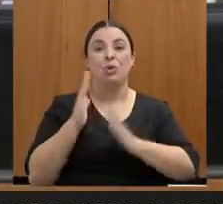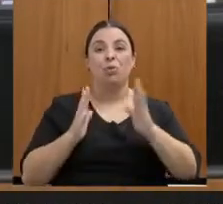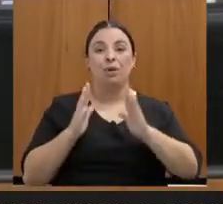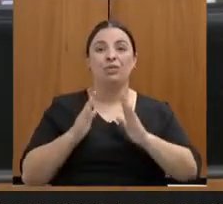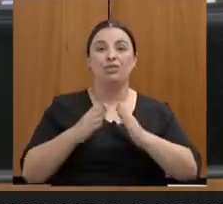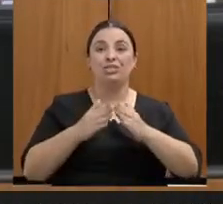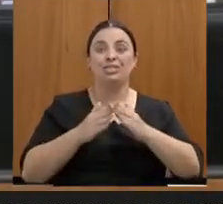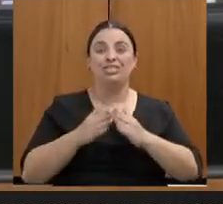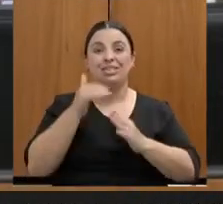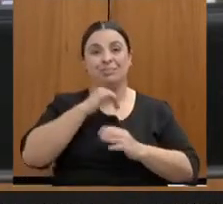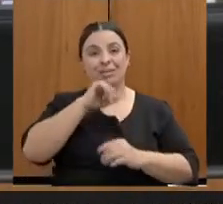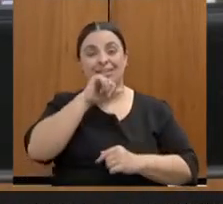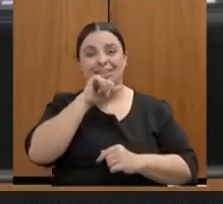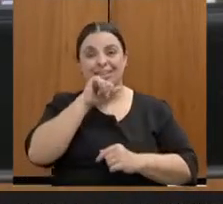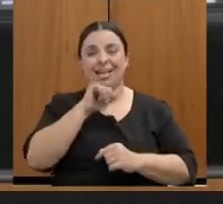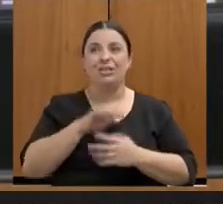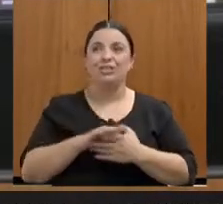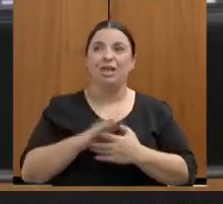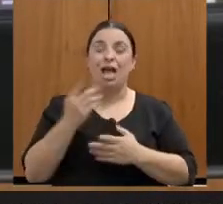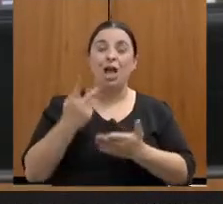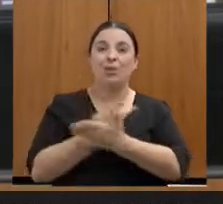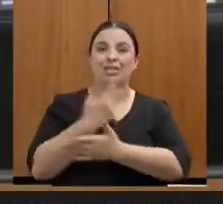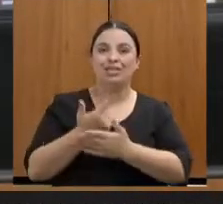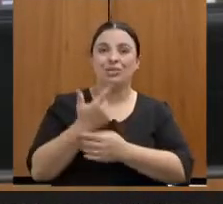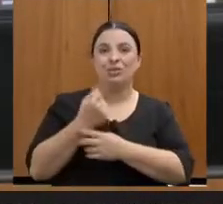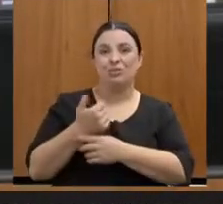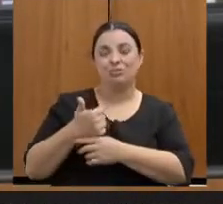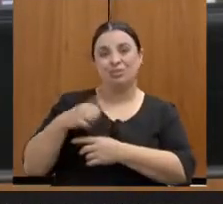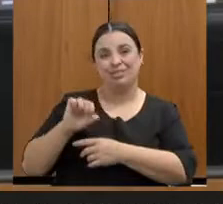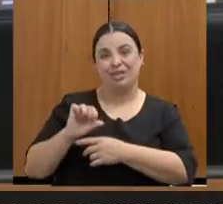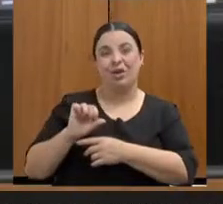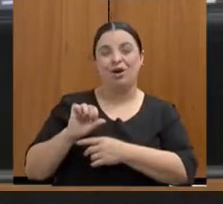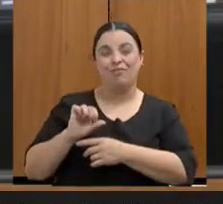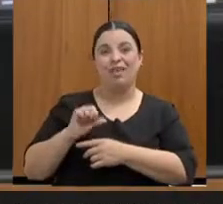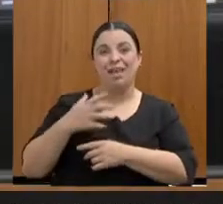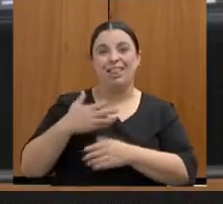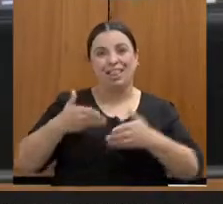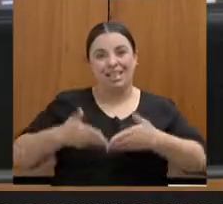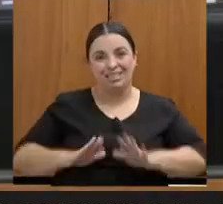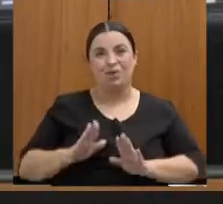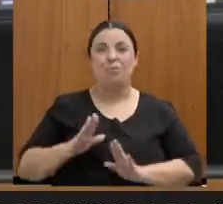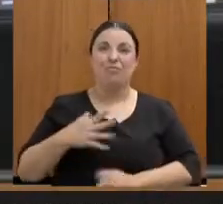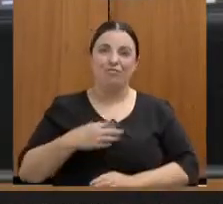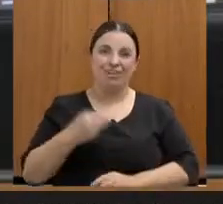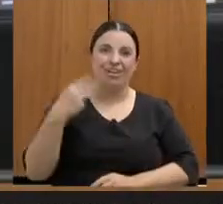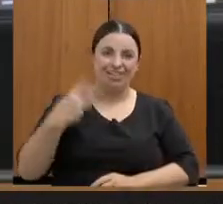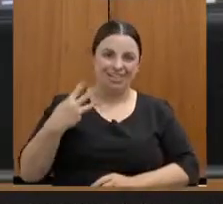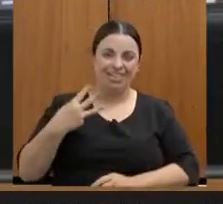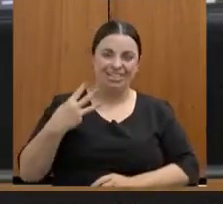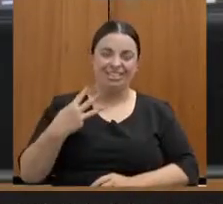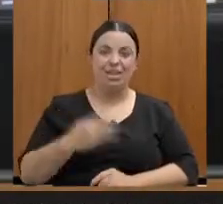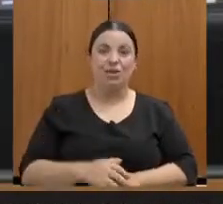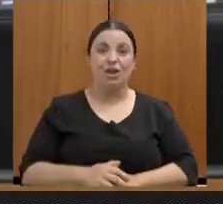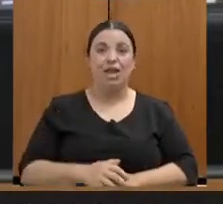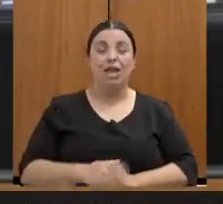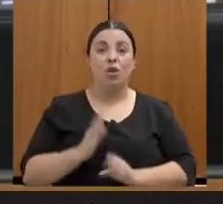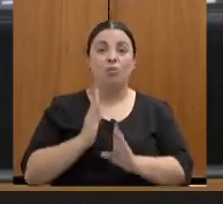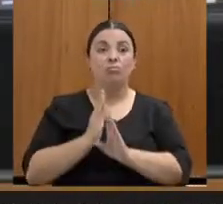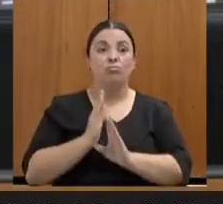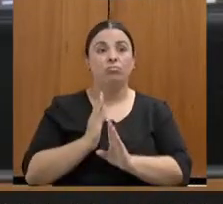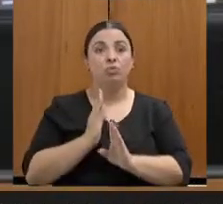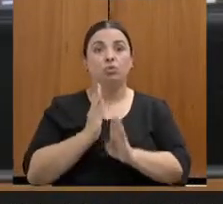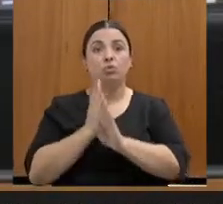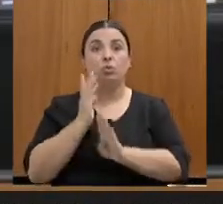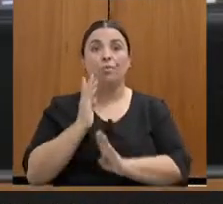eu tive o meu terceiro filho, o Manuel, e descobri que não tinha licença maternidade para as deputadas aqui na Assembleia. Daí